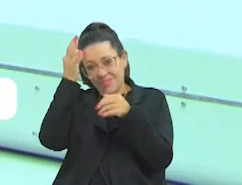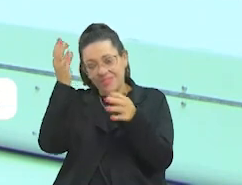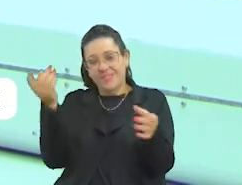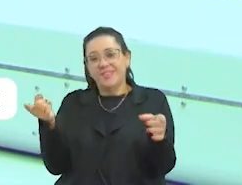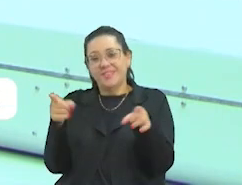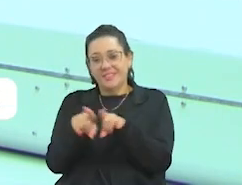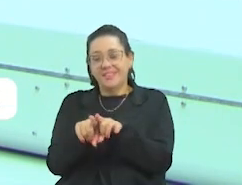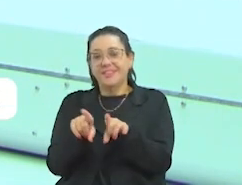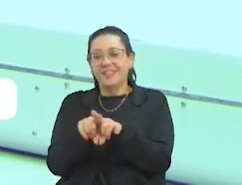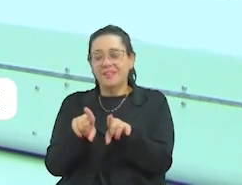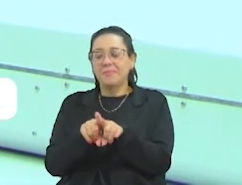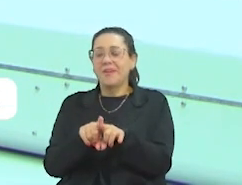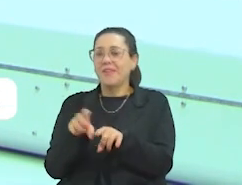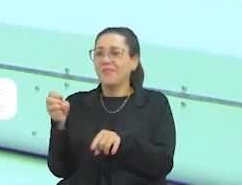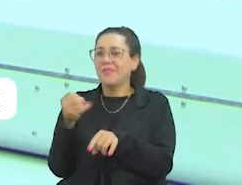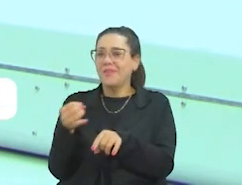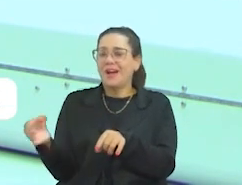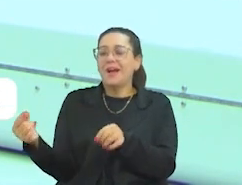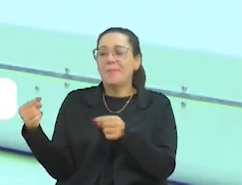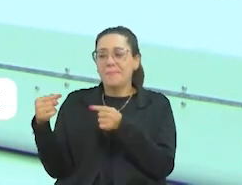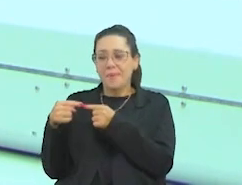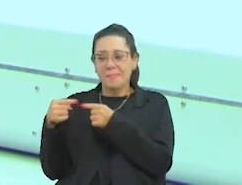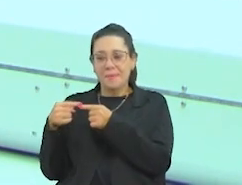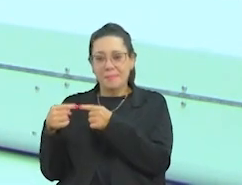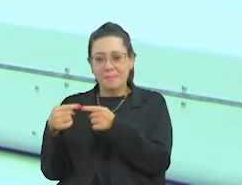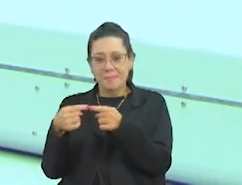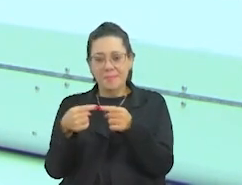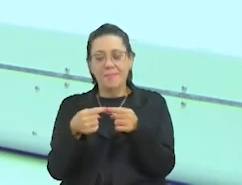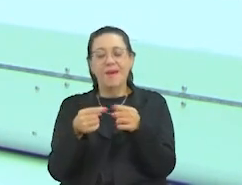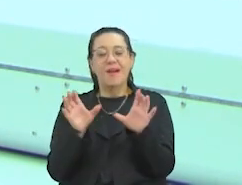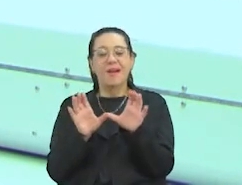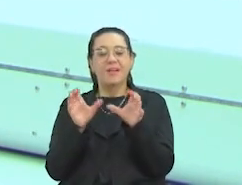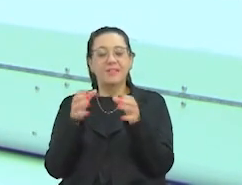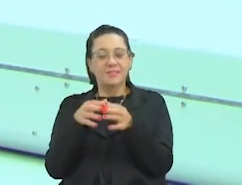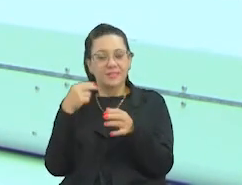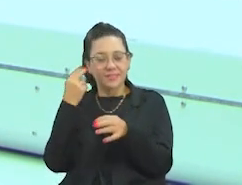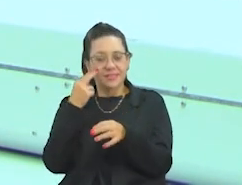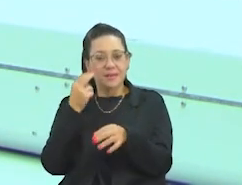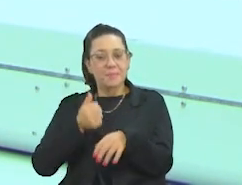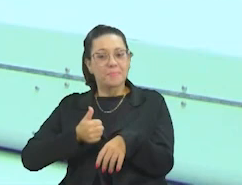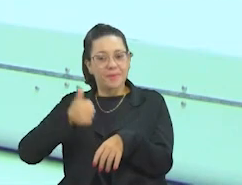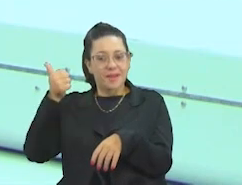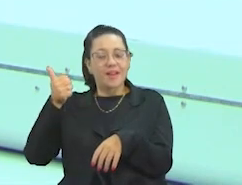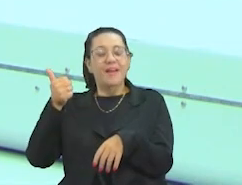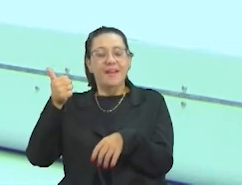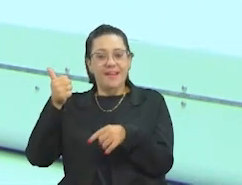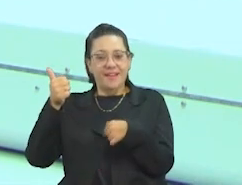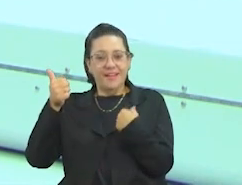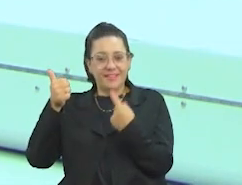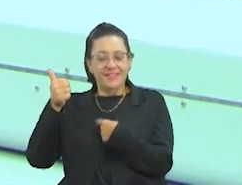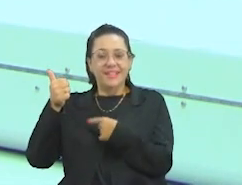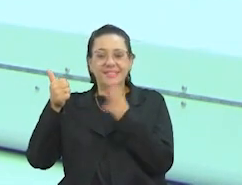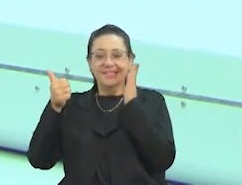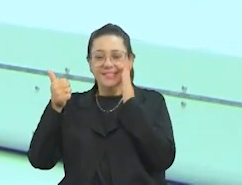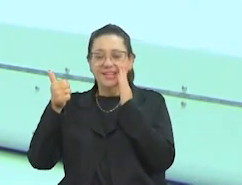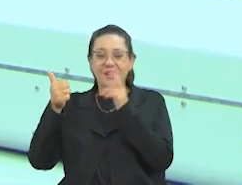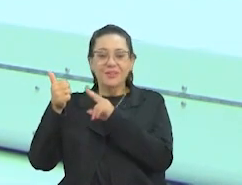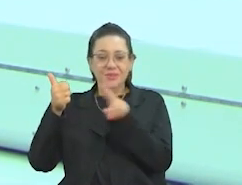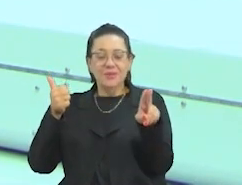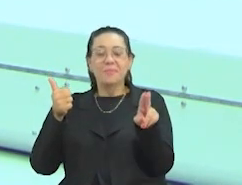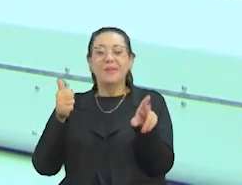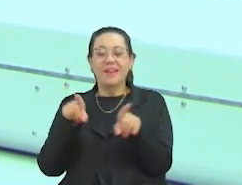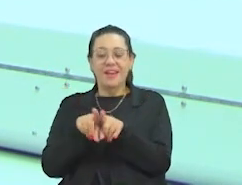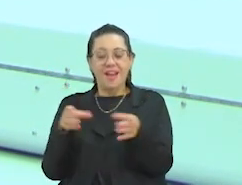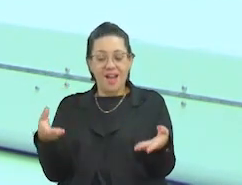a Unifev, nós temos grandes parceiros da Câmara, mas a Unifev é uma das principais parceiras nossas, no nome do Dr. Douglas